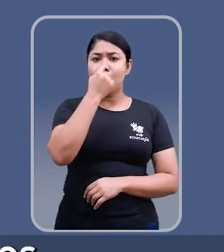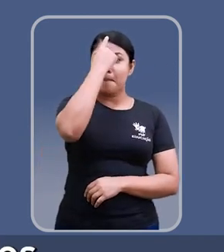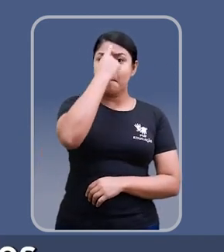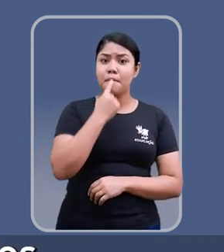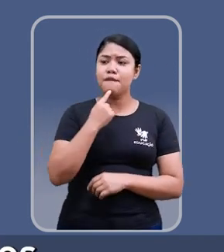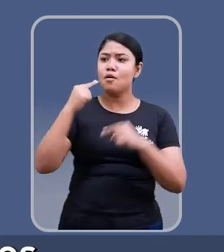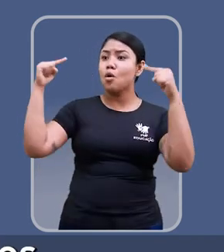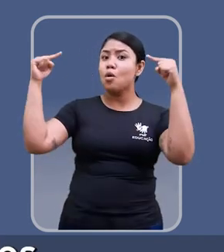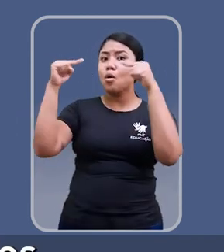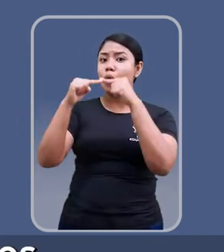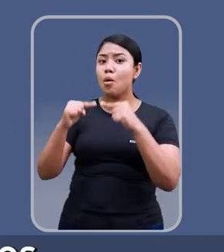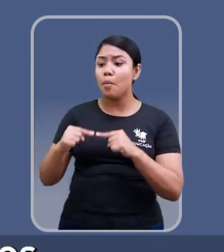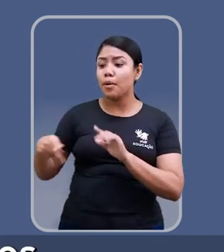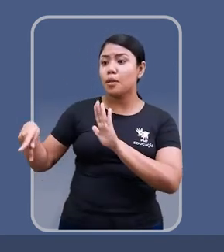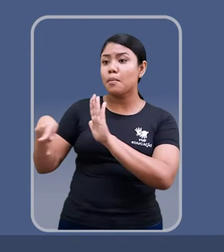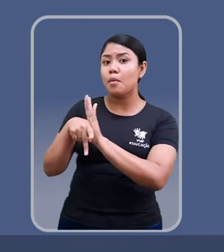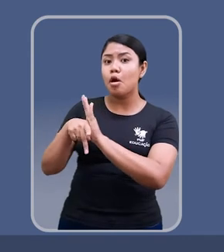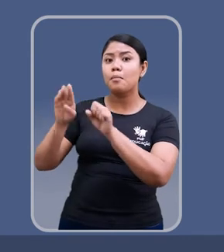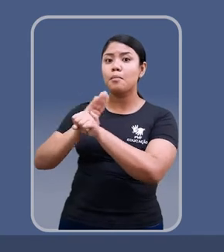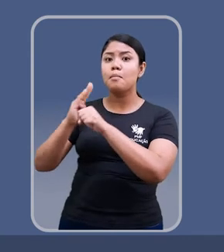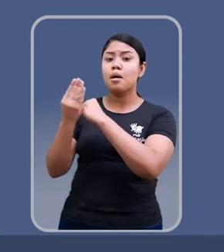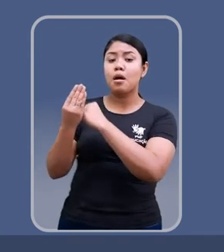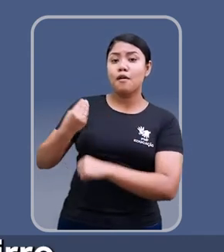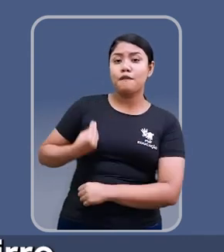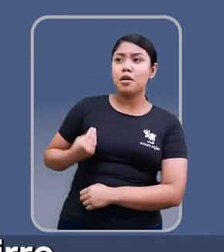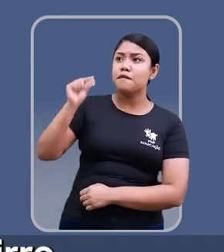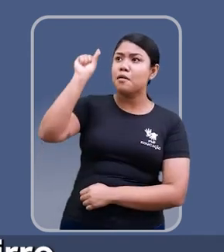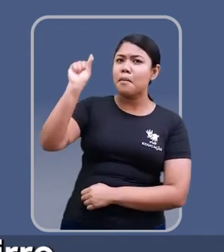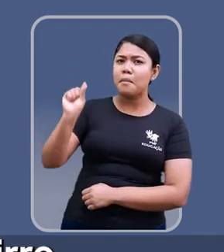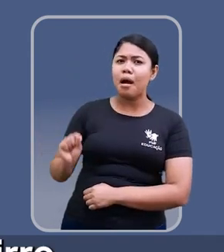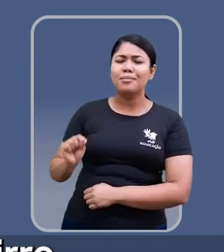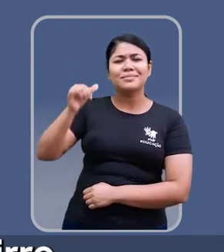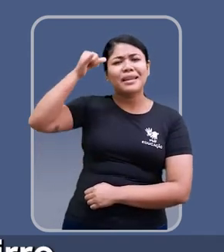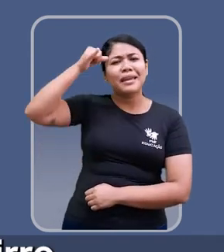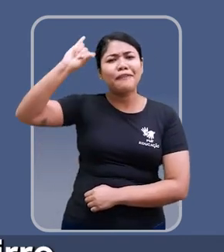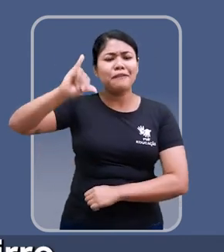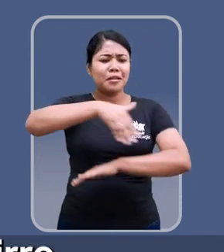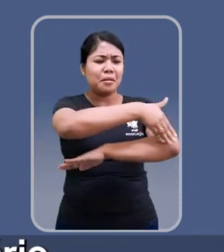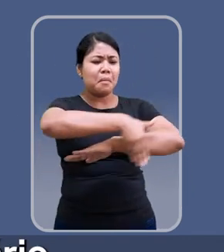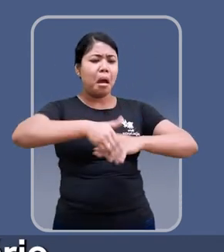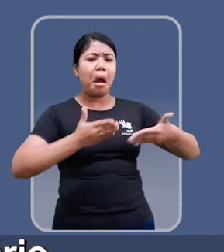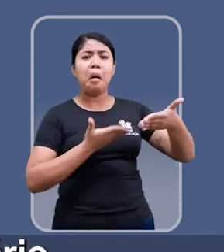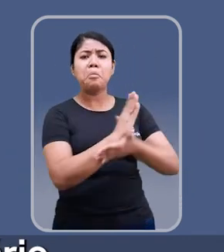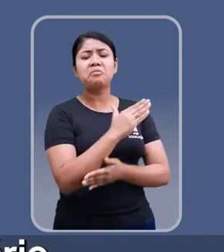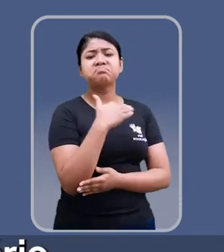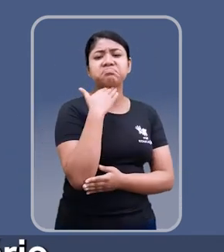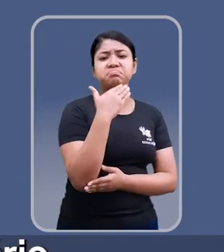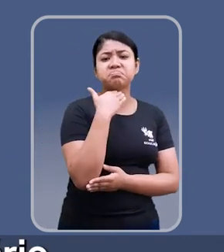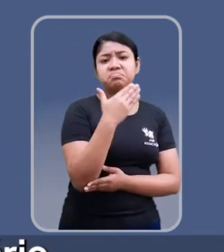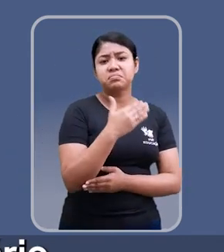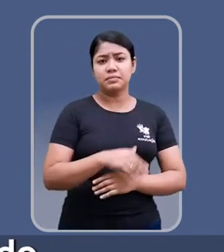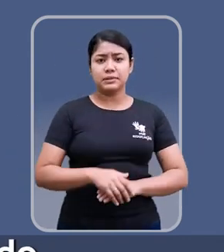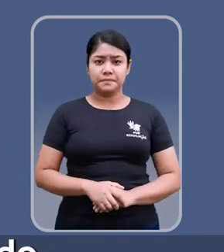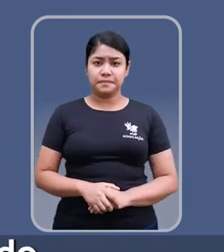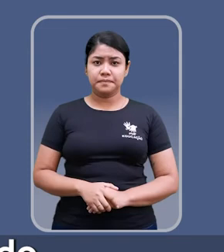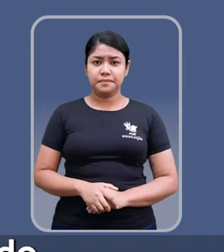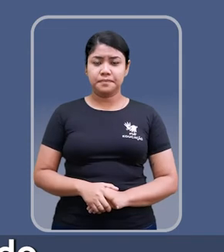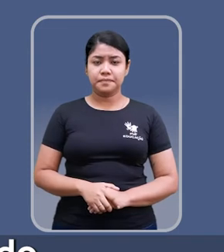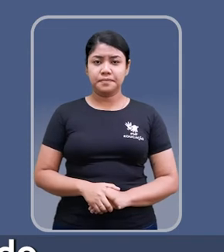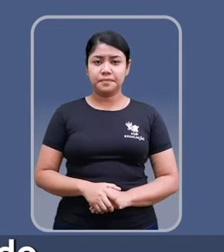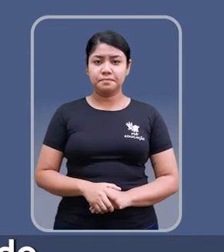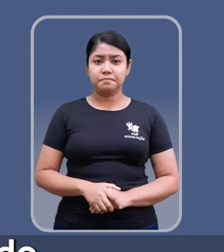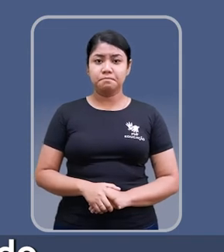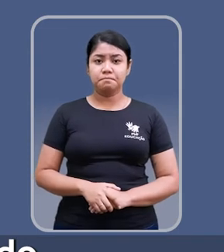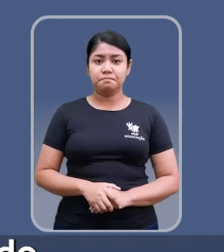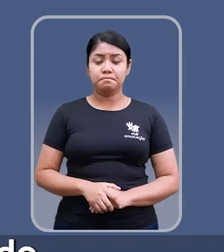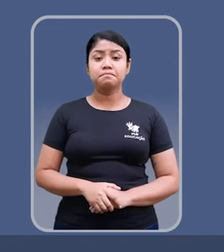propor a utilização de perfis viários mais adequados àquilo que a gente encontra no bairro, para que não fique um sistema viário projetado